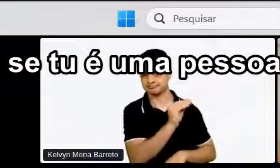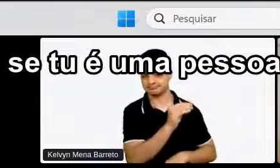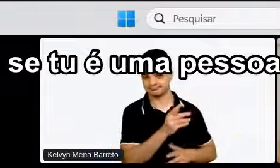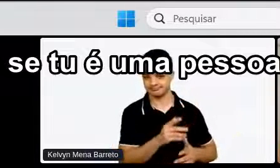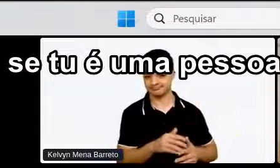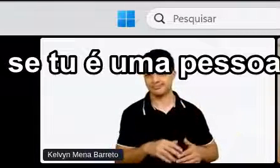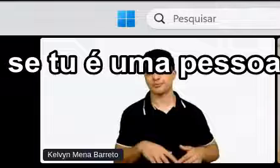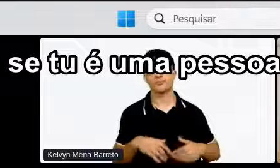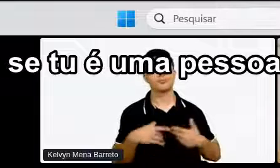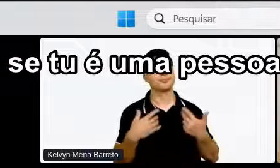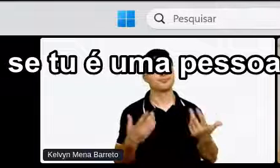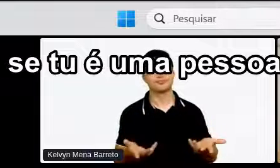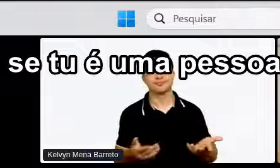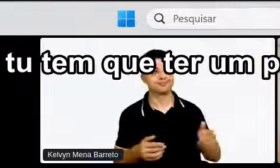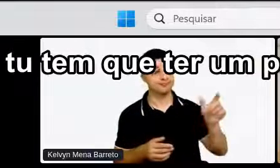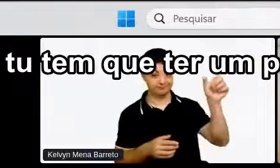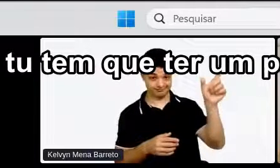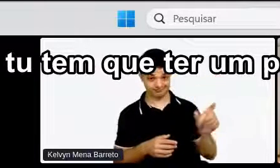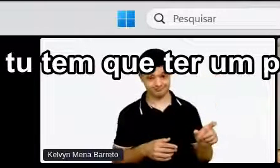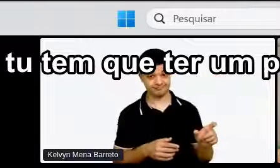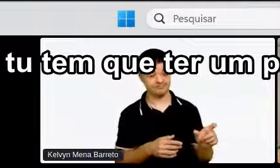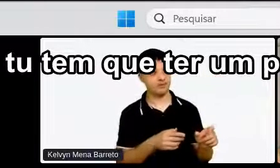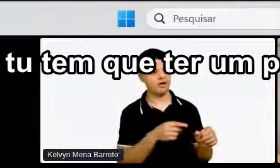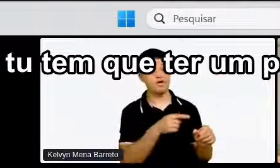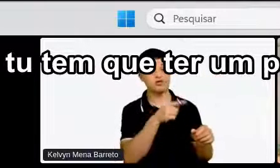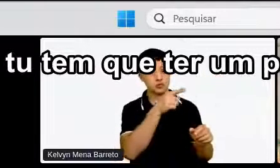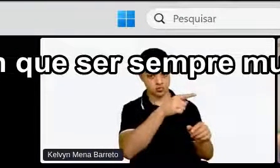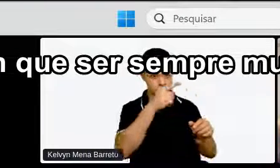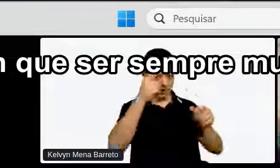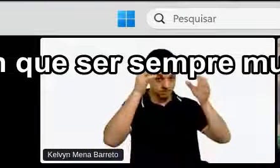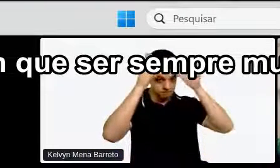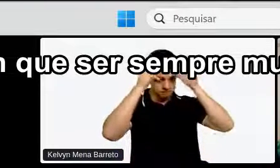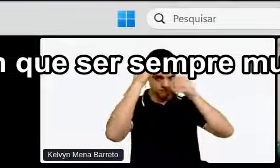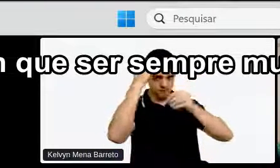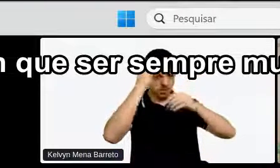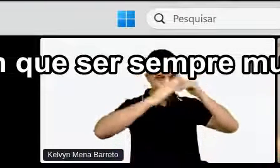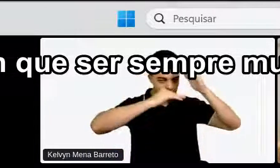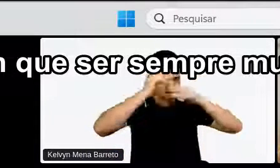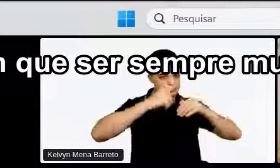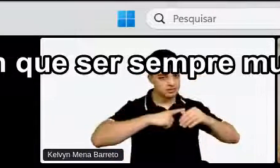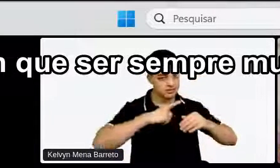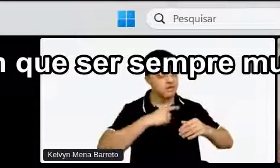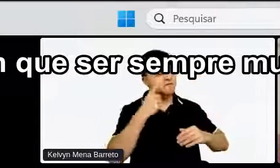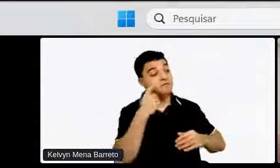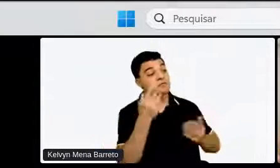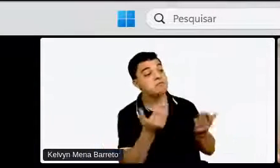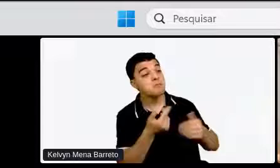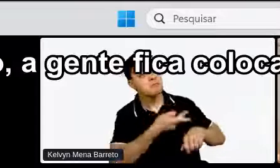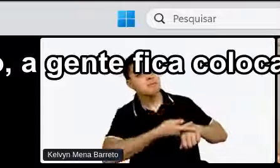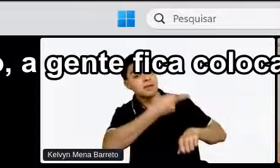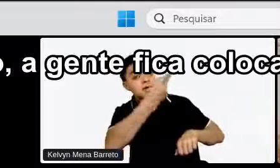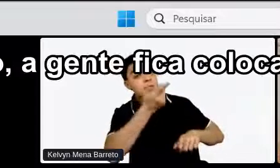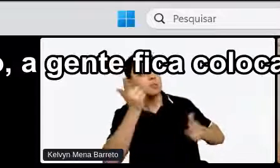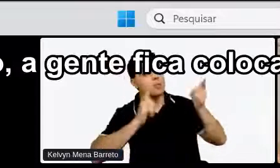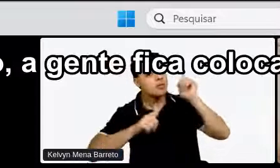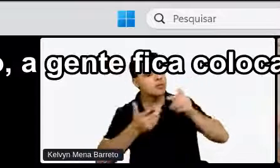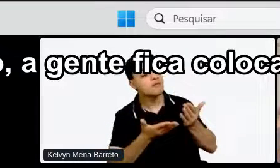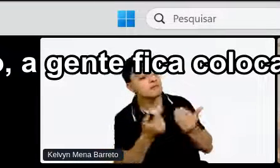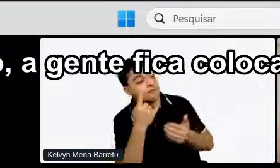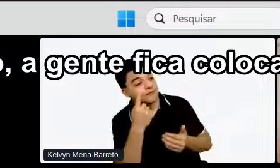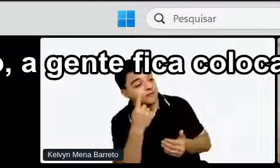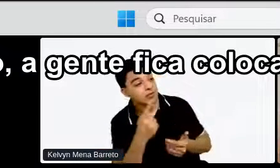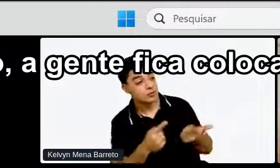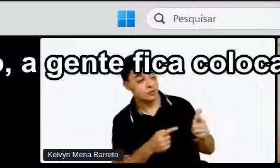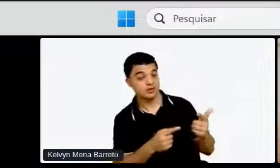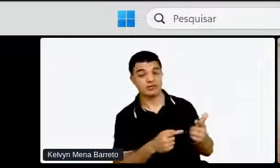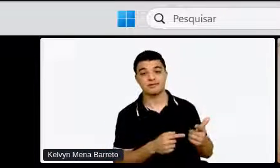é Uma pessoa super dotada Por exemplo Tu tem que ter um prêmio Em tal coisa Tu tem que ser sempre Muito bem sucedido Enfim Então a gente fica colocando